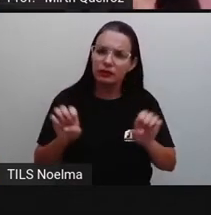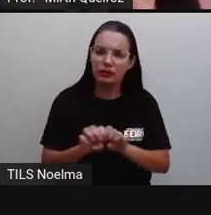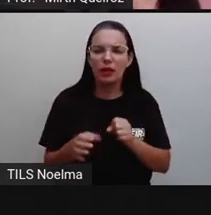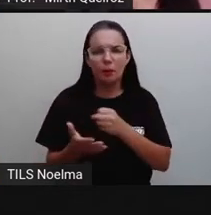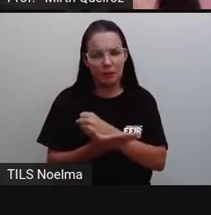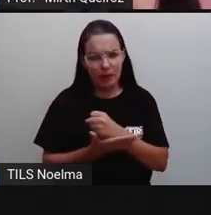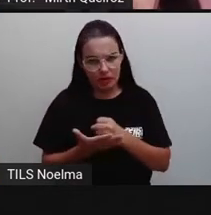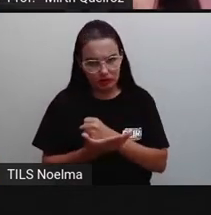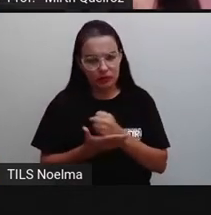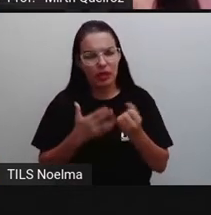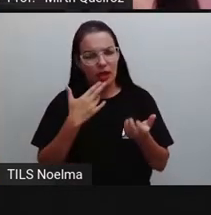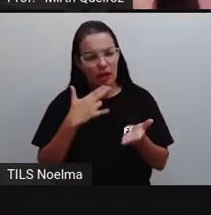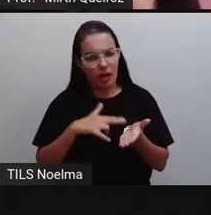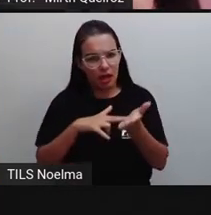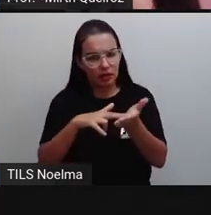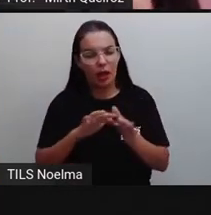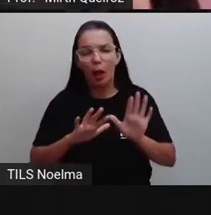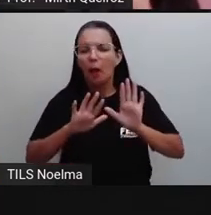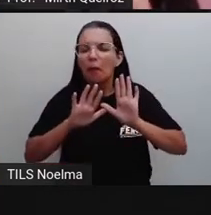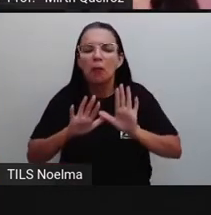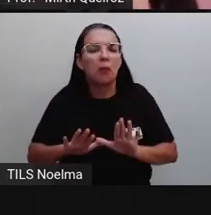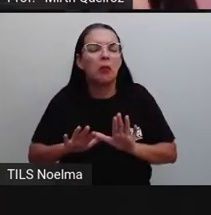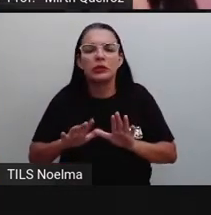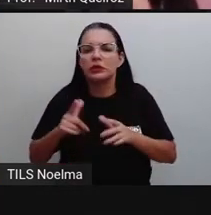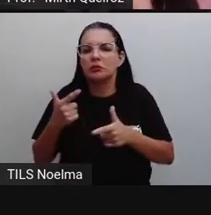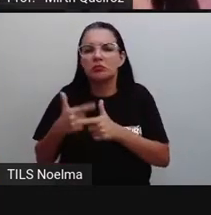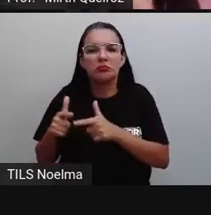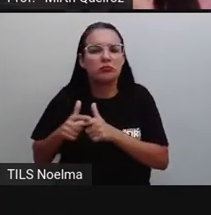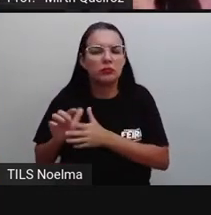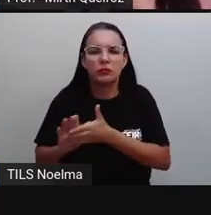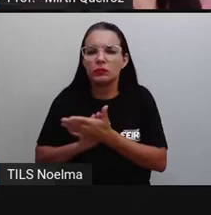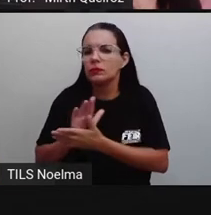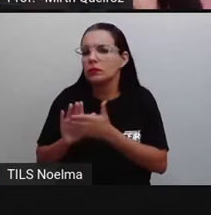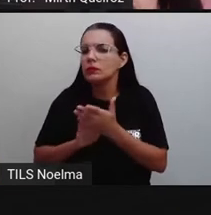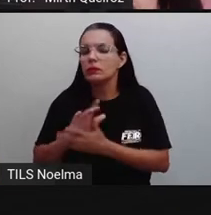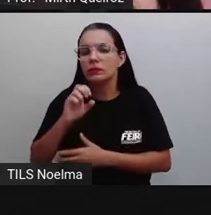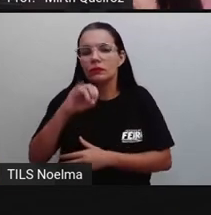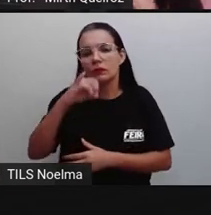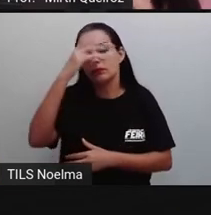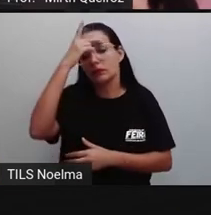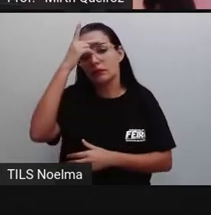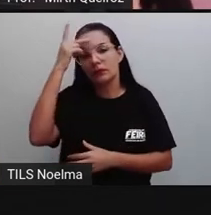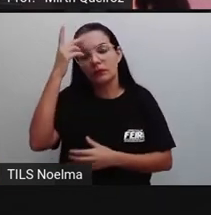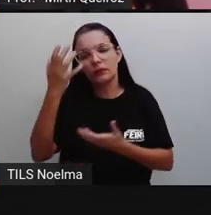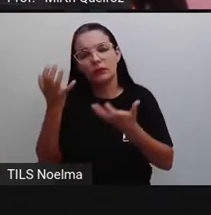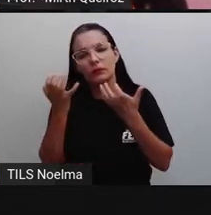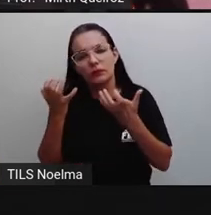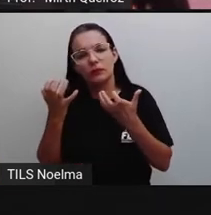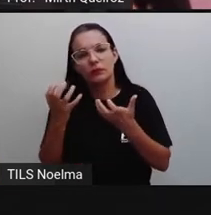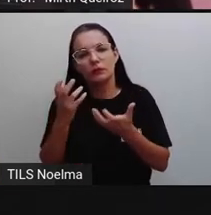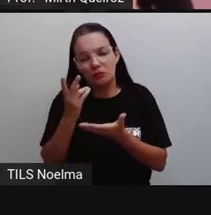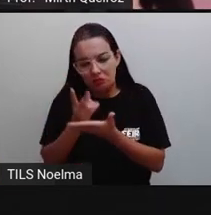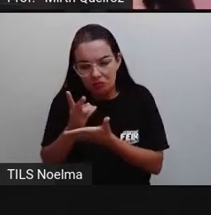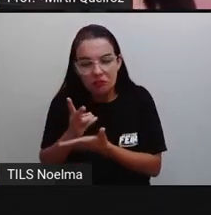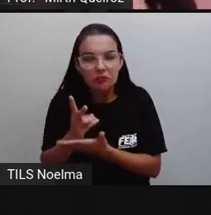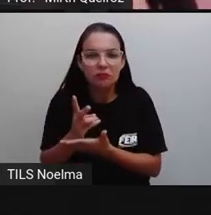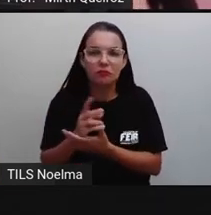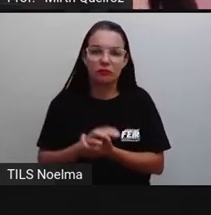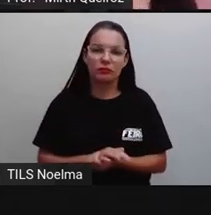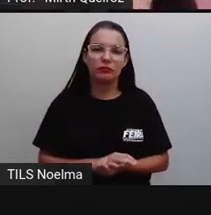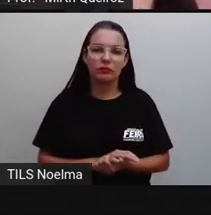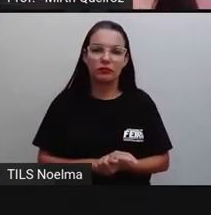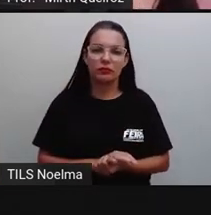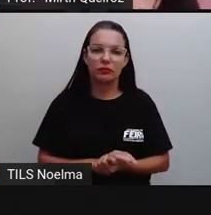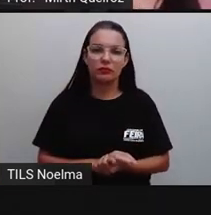carta, né? Mas que não necessariamente é obrigada de seguir, né?